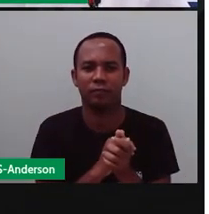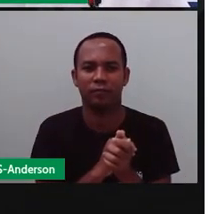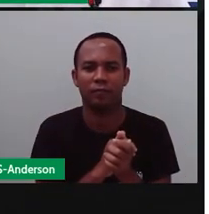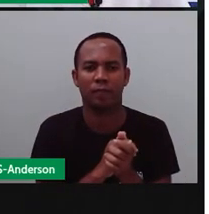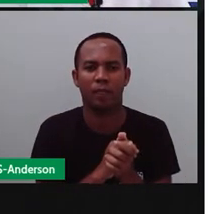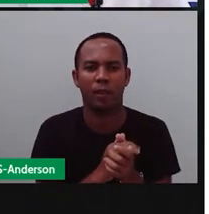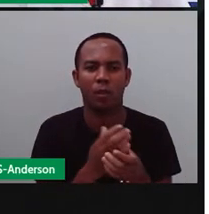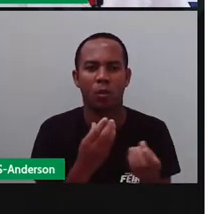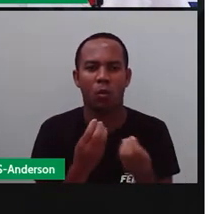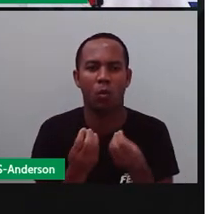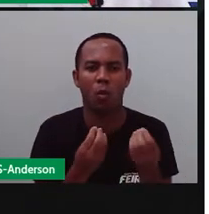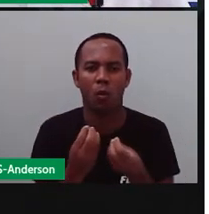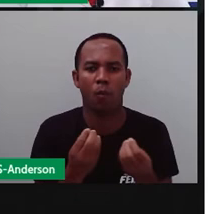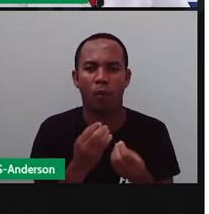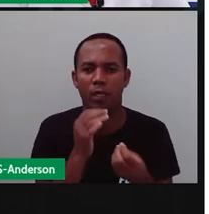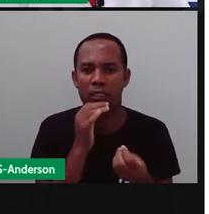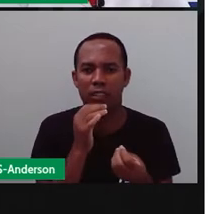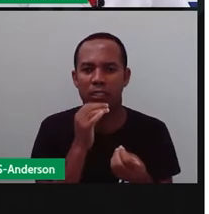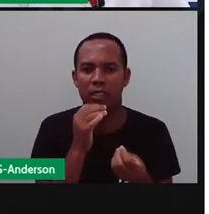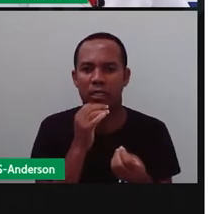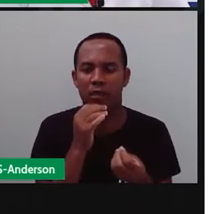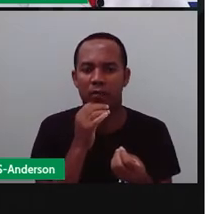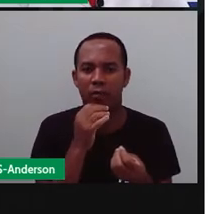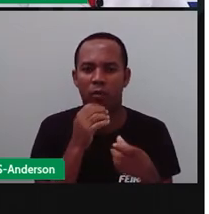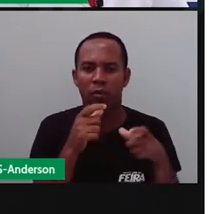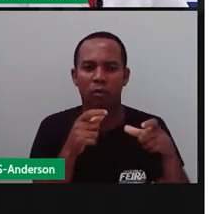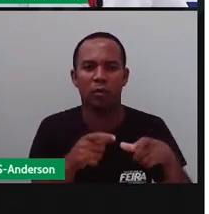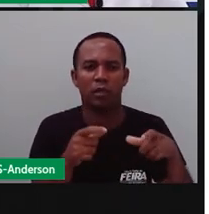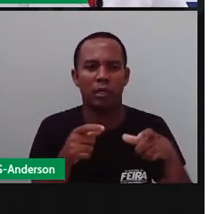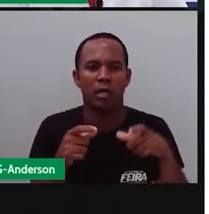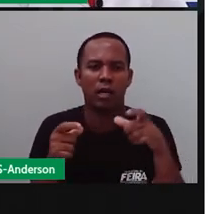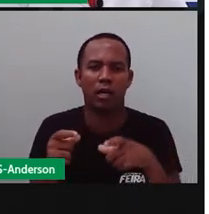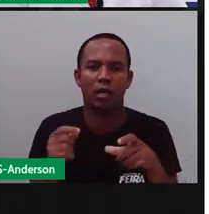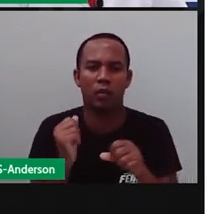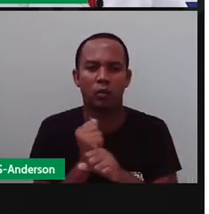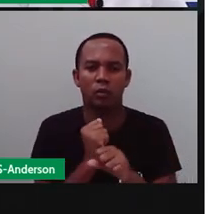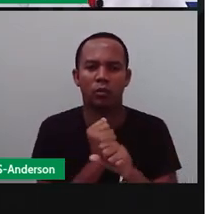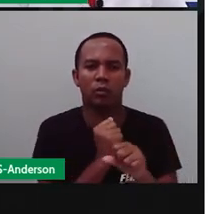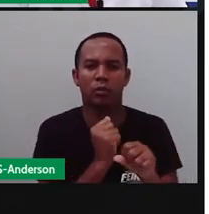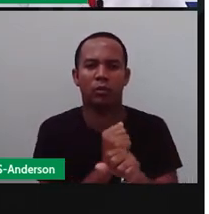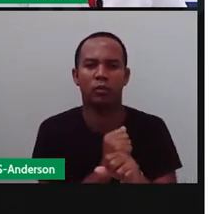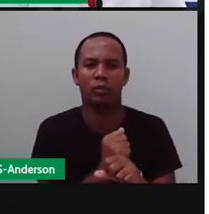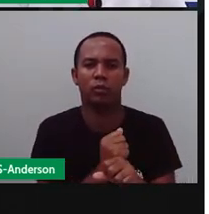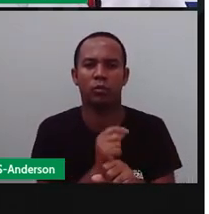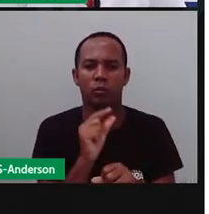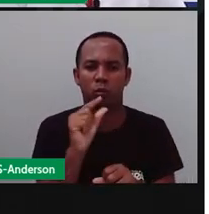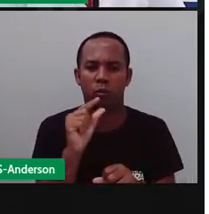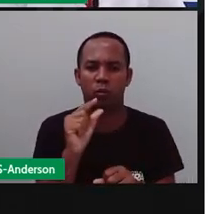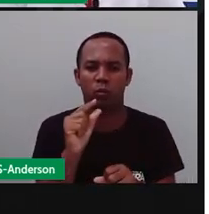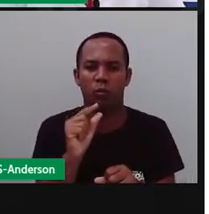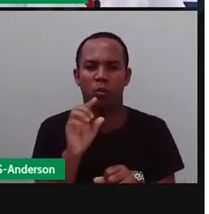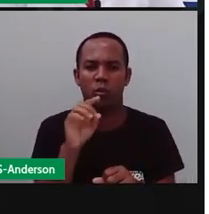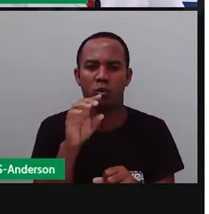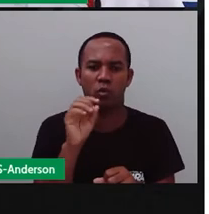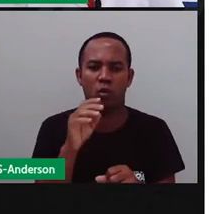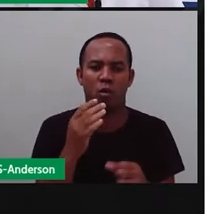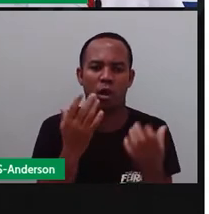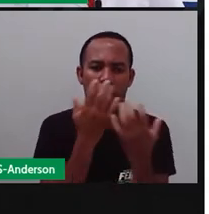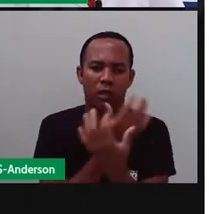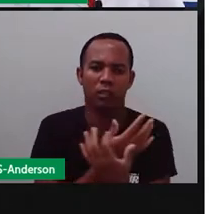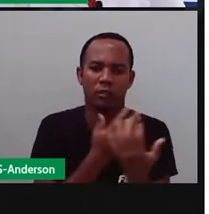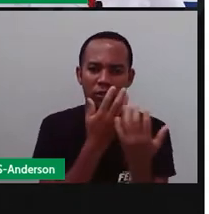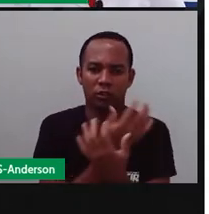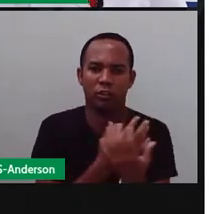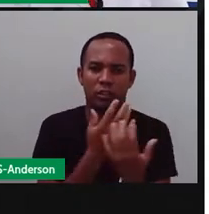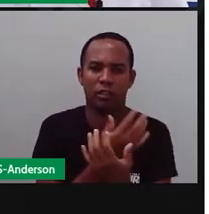O folclore de determinado local vai ser construído aos poucos, né? Não só de cantigas de roda, mas também de